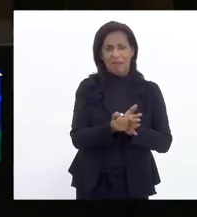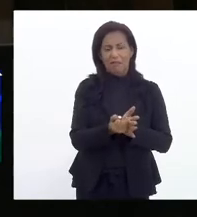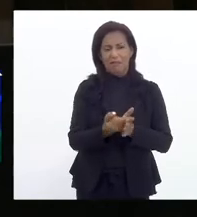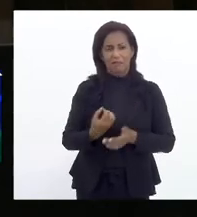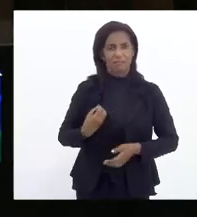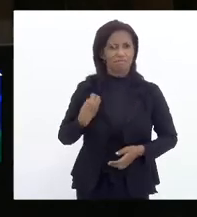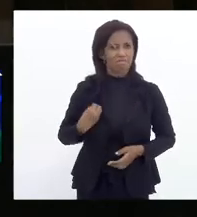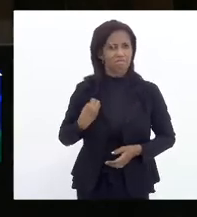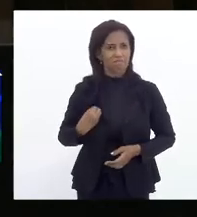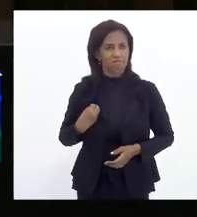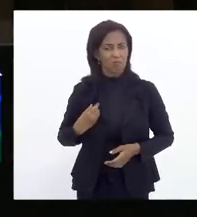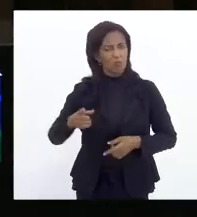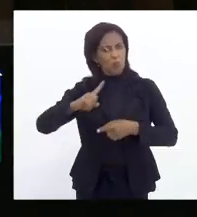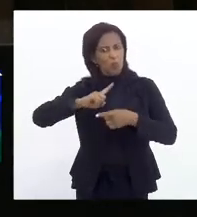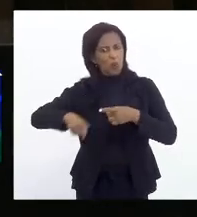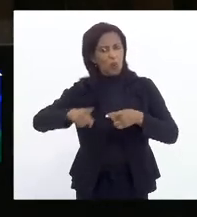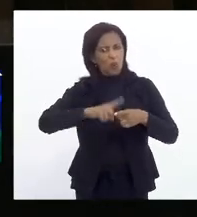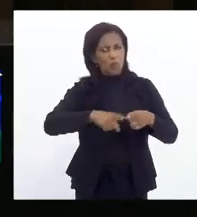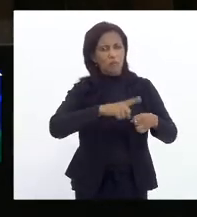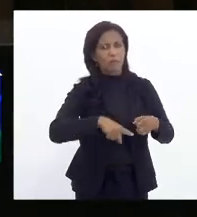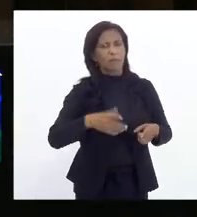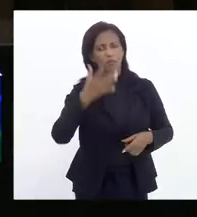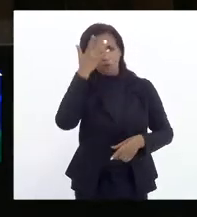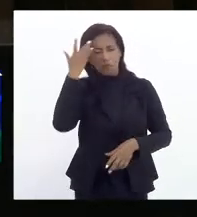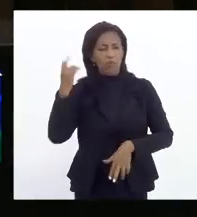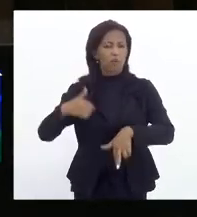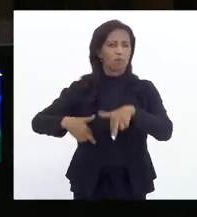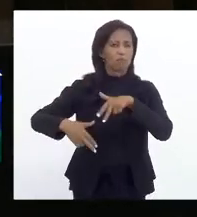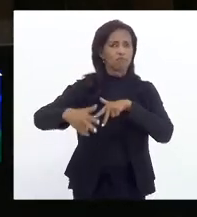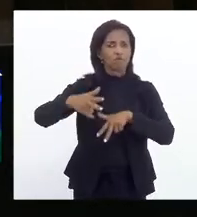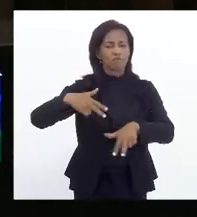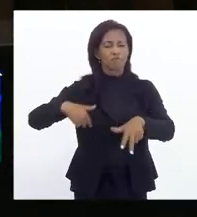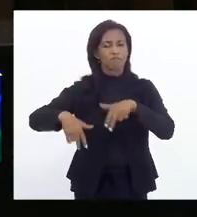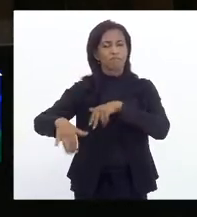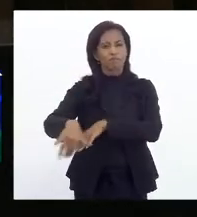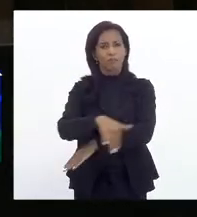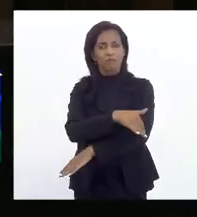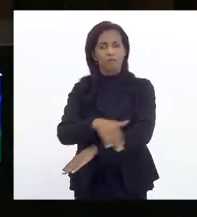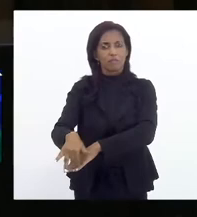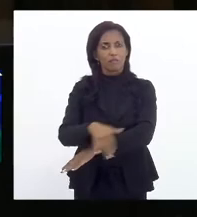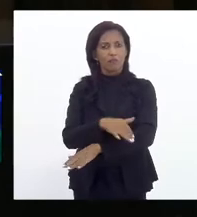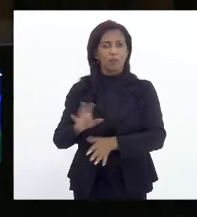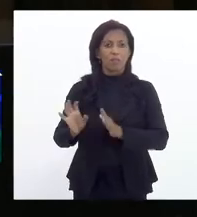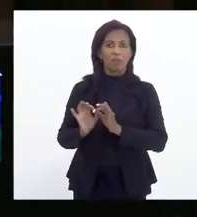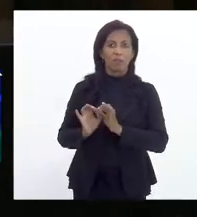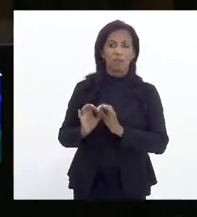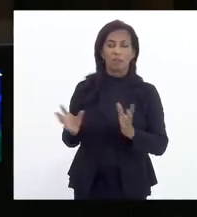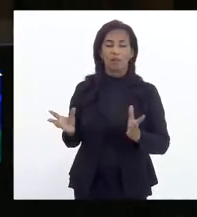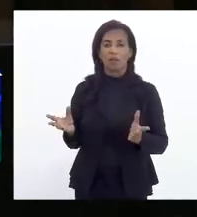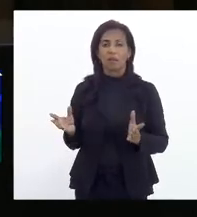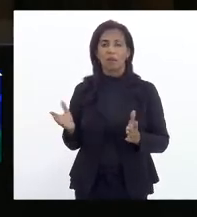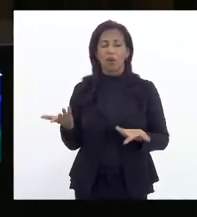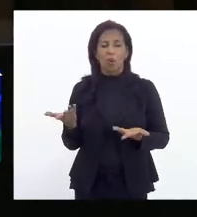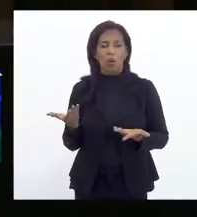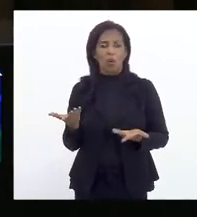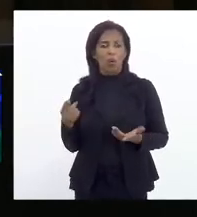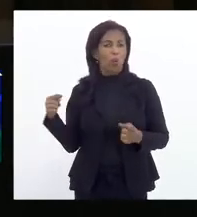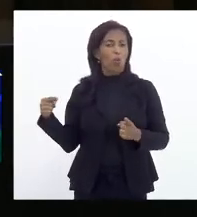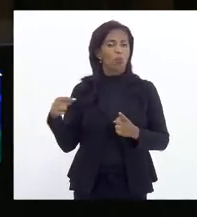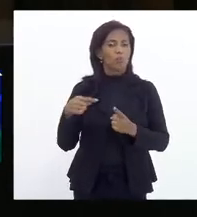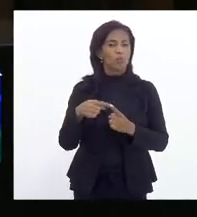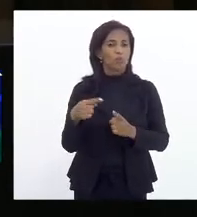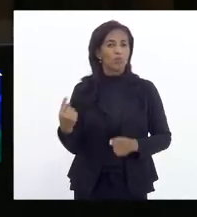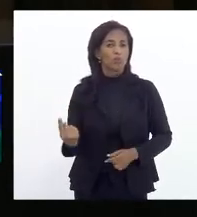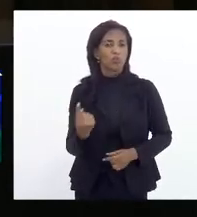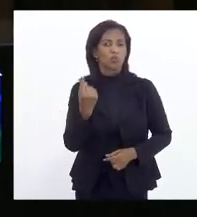e impedindo-as de circularem pelas ruas livremente, com nítido objetivo